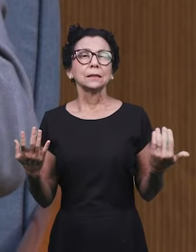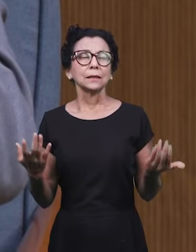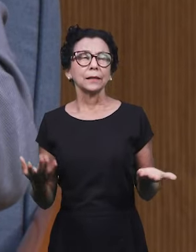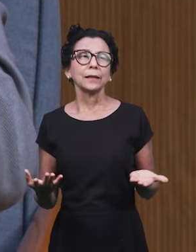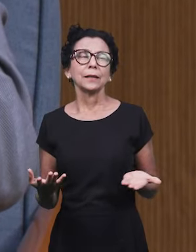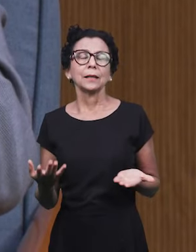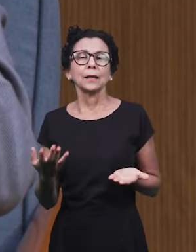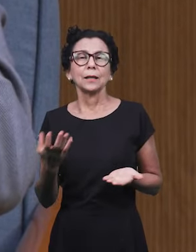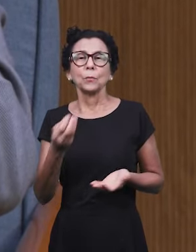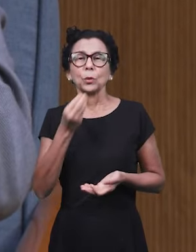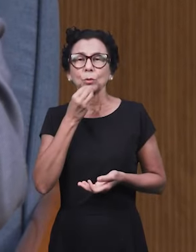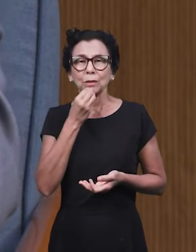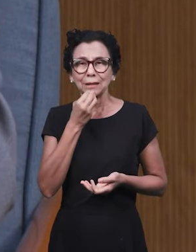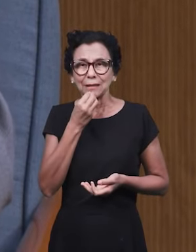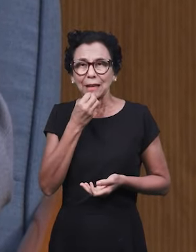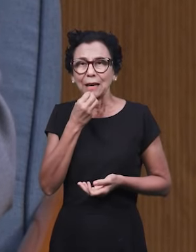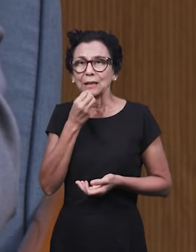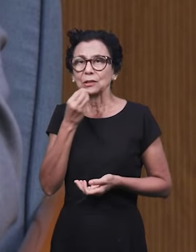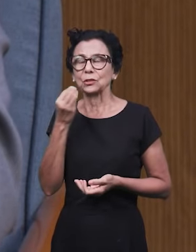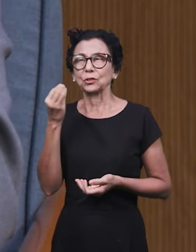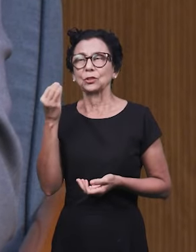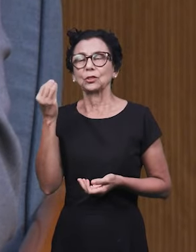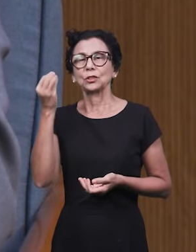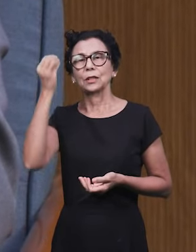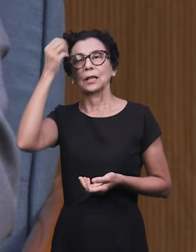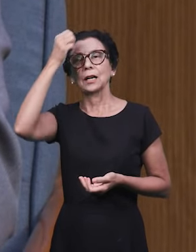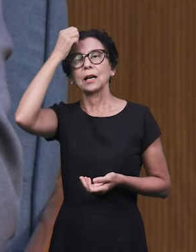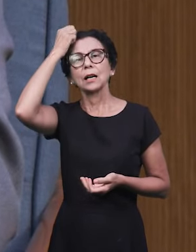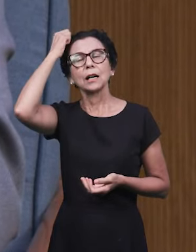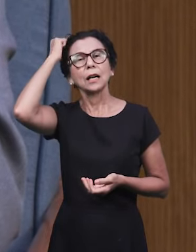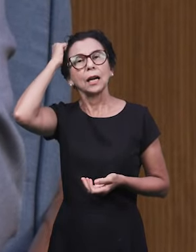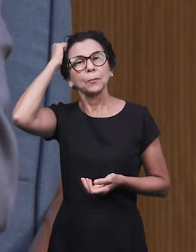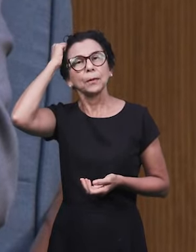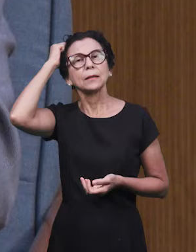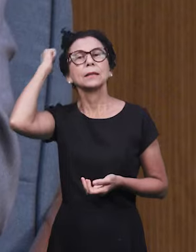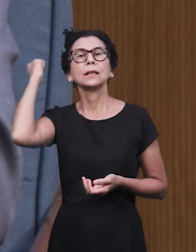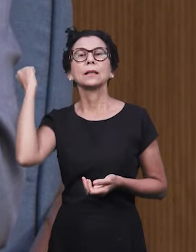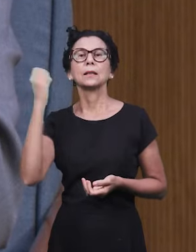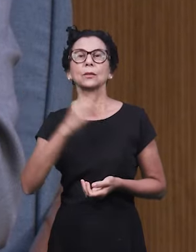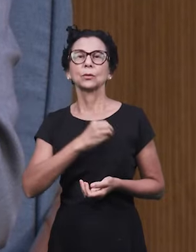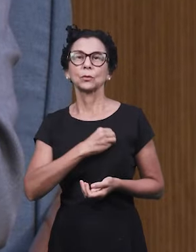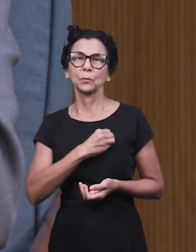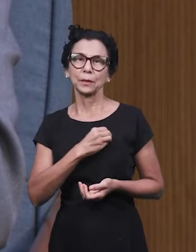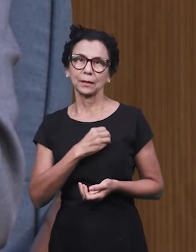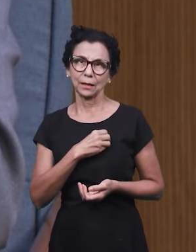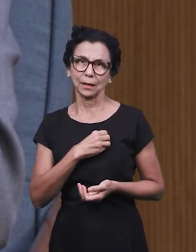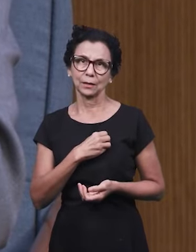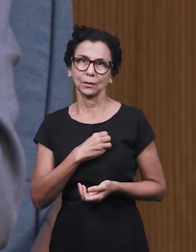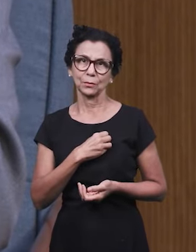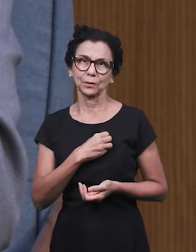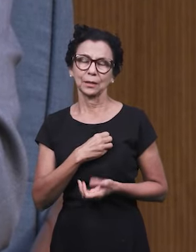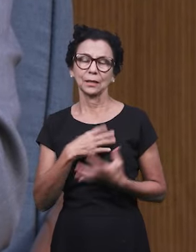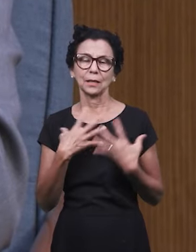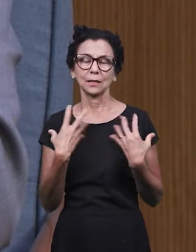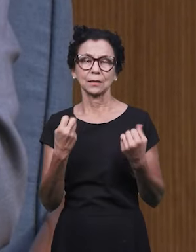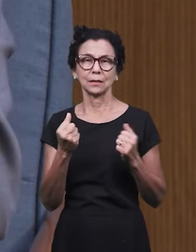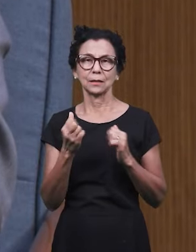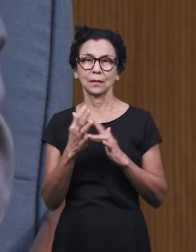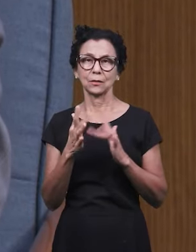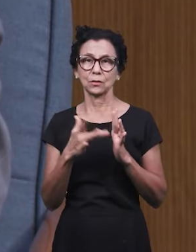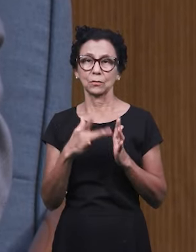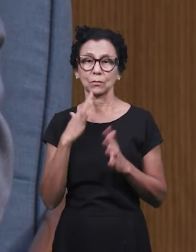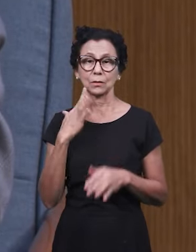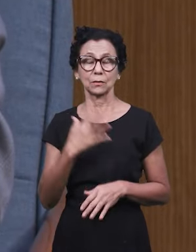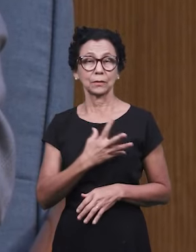hoje tem de se arrepender, se render ao Salvador e ter direito à vida eterna, vai